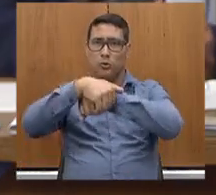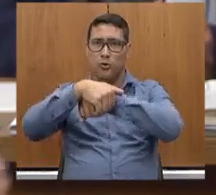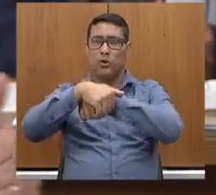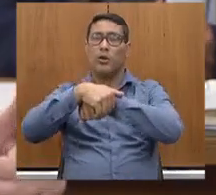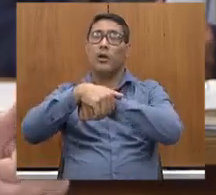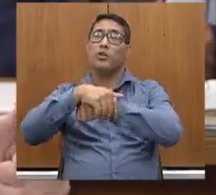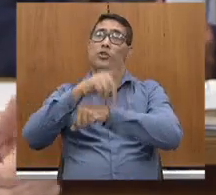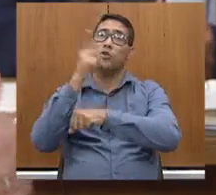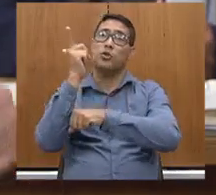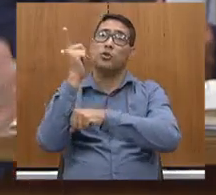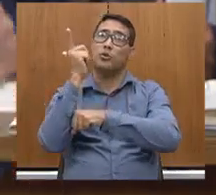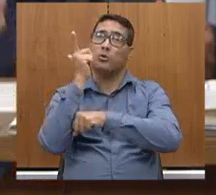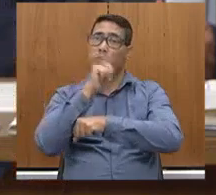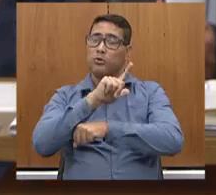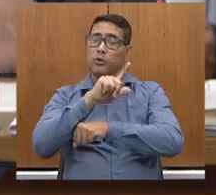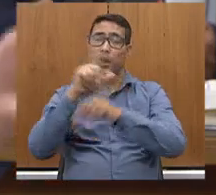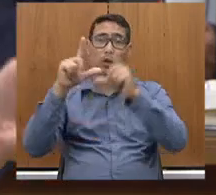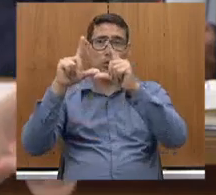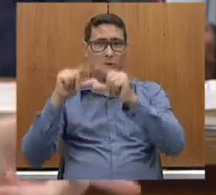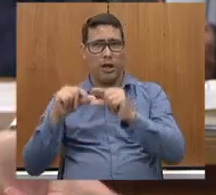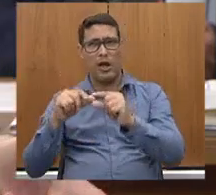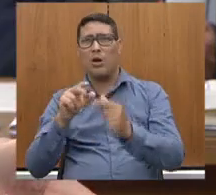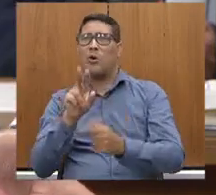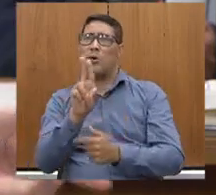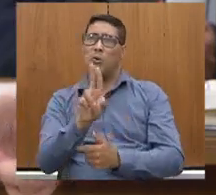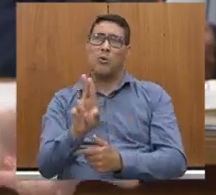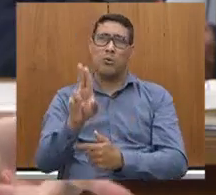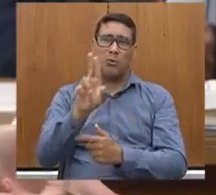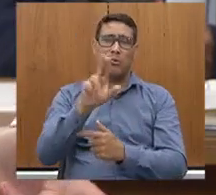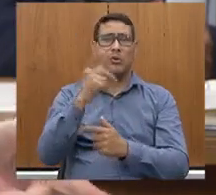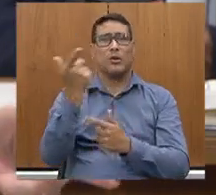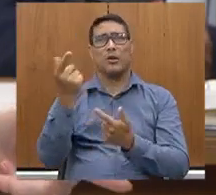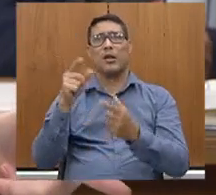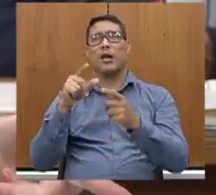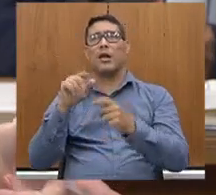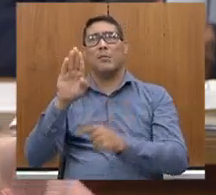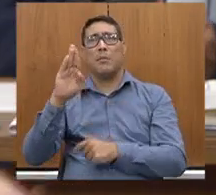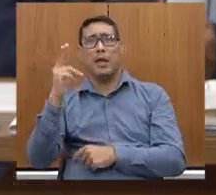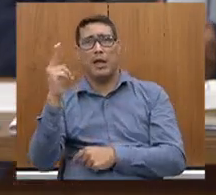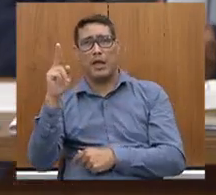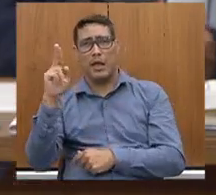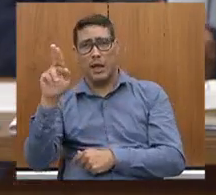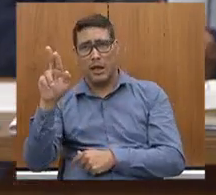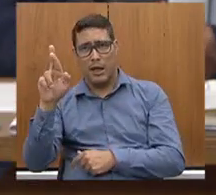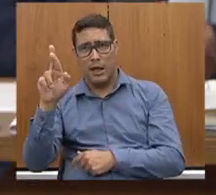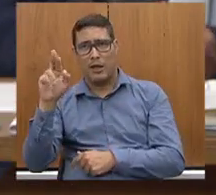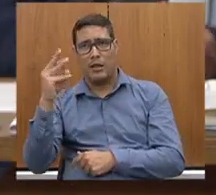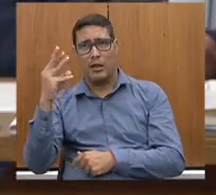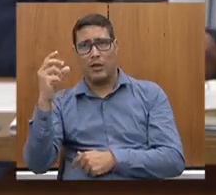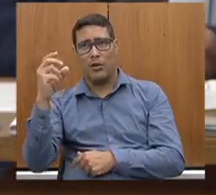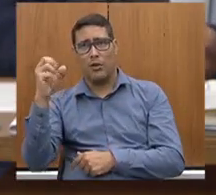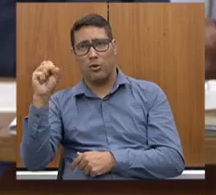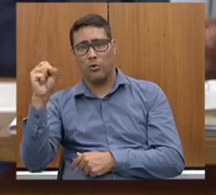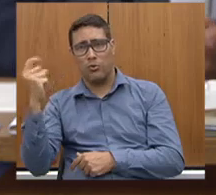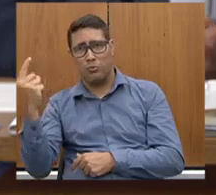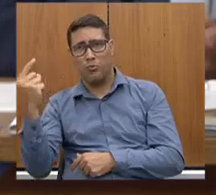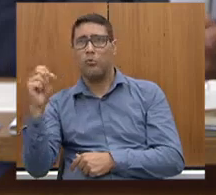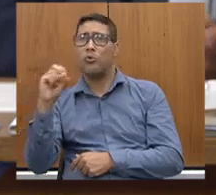nada de avião, nada de BR-381 perigosa, correndo risco de trem,